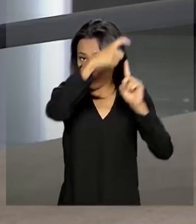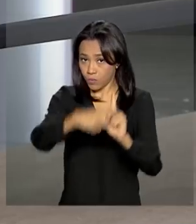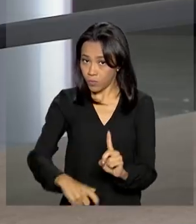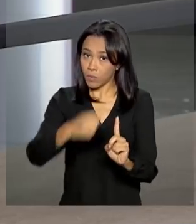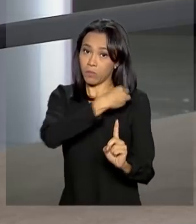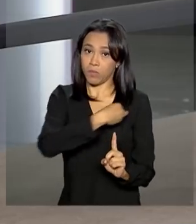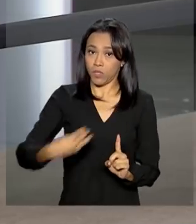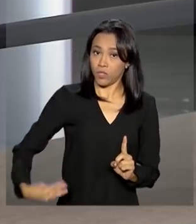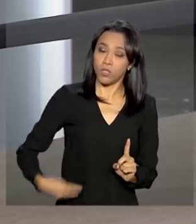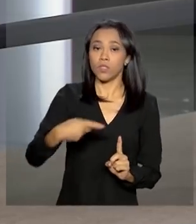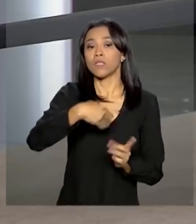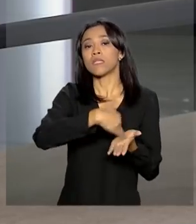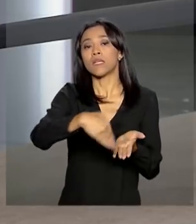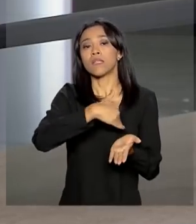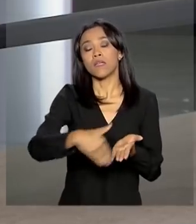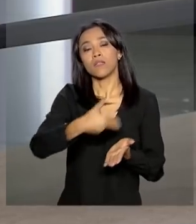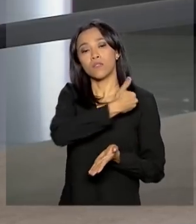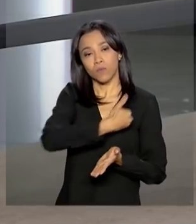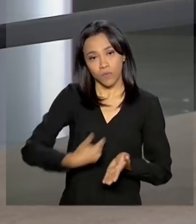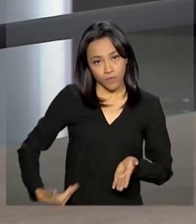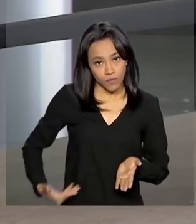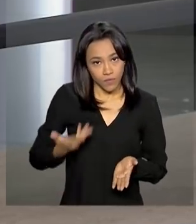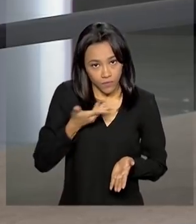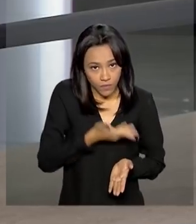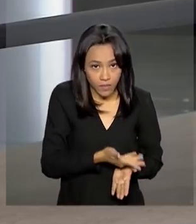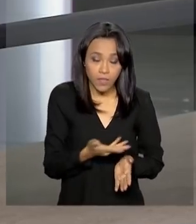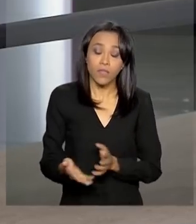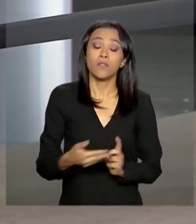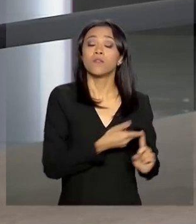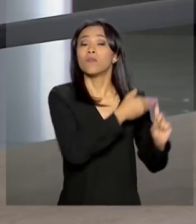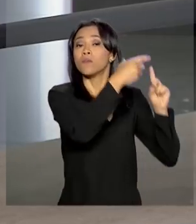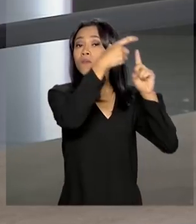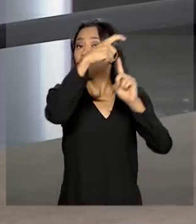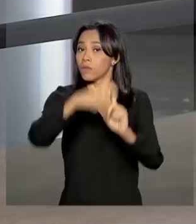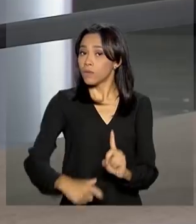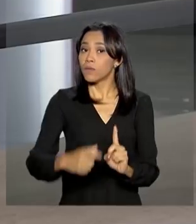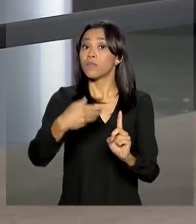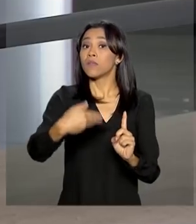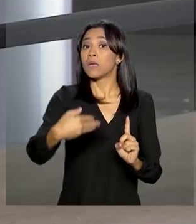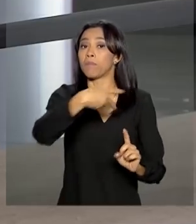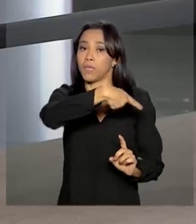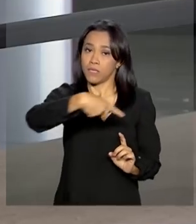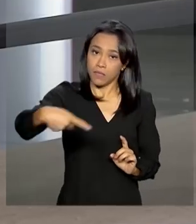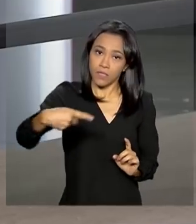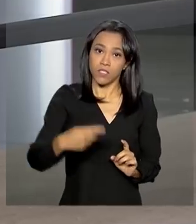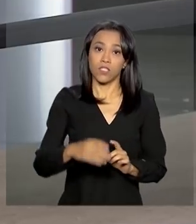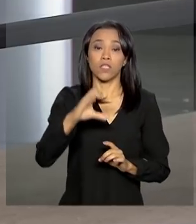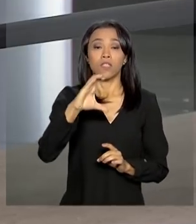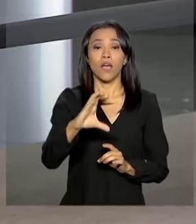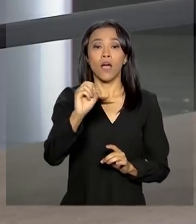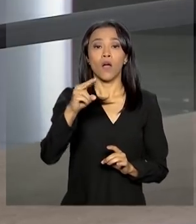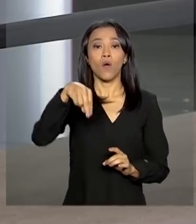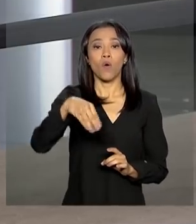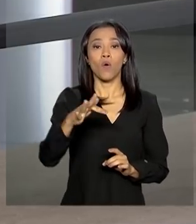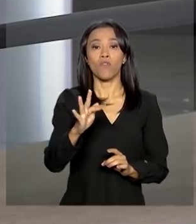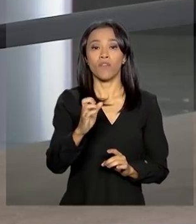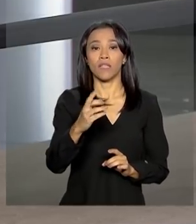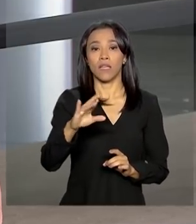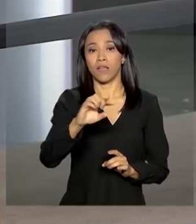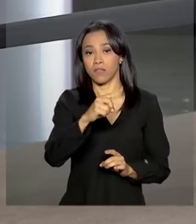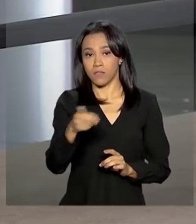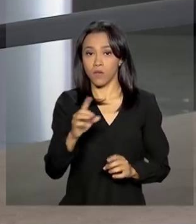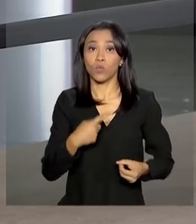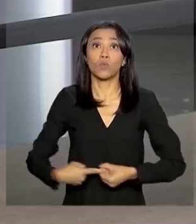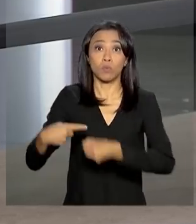-chefe da Secretaria de Governo em exercício, e Glademir Aroldi, presidente da Confederação Nacional dos Municípios.